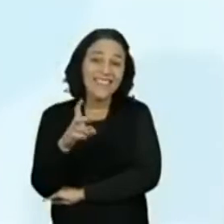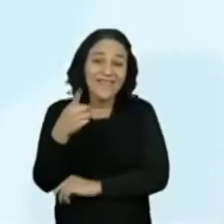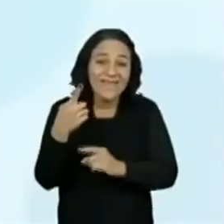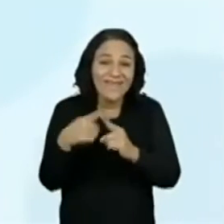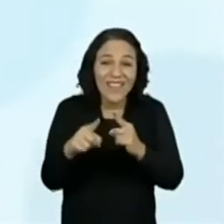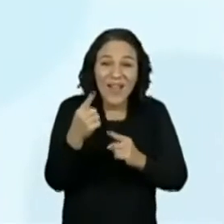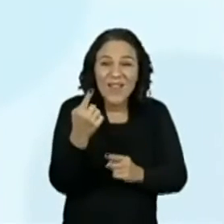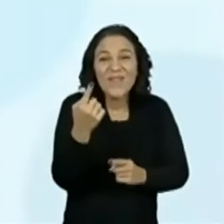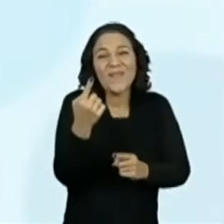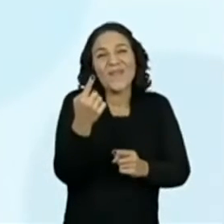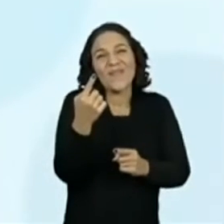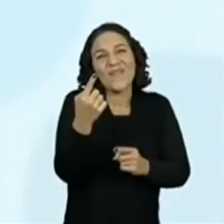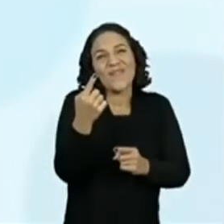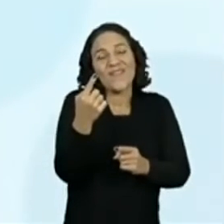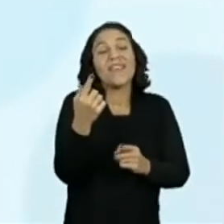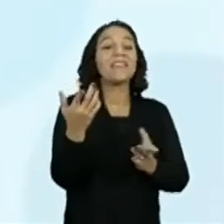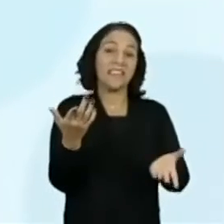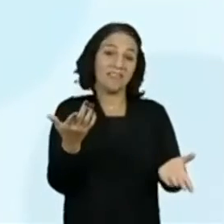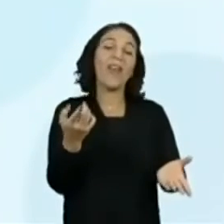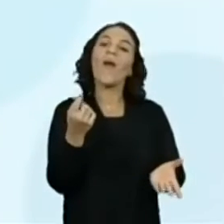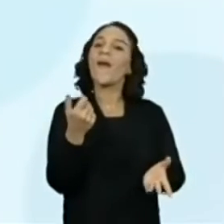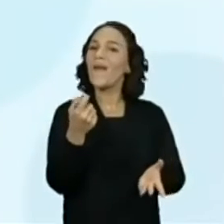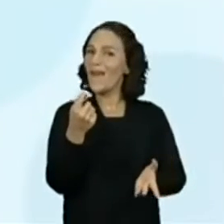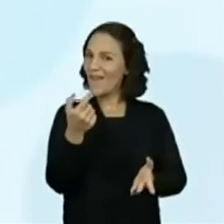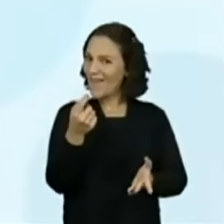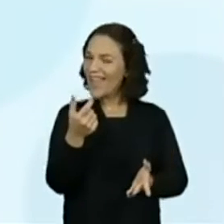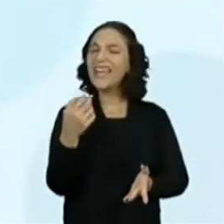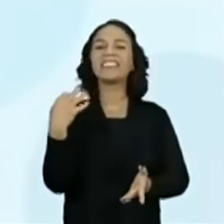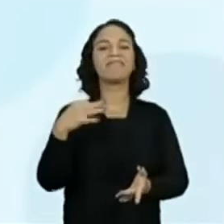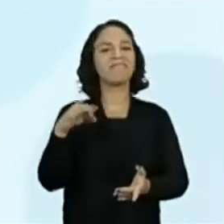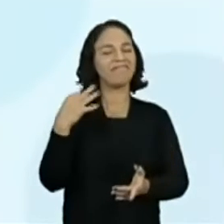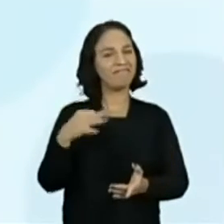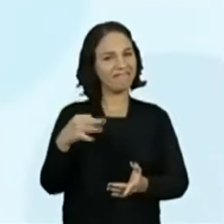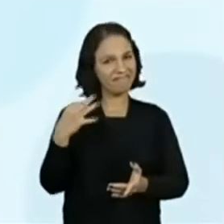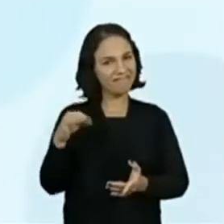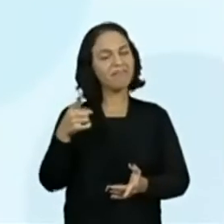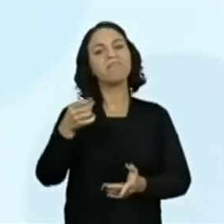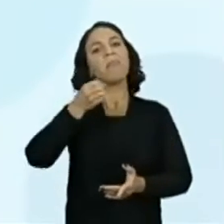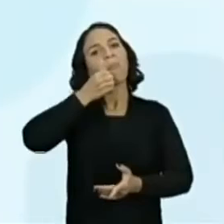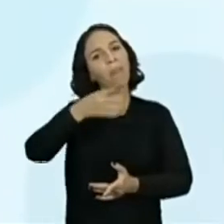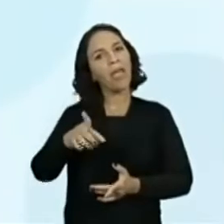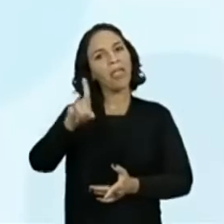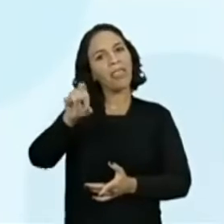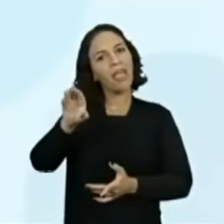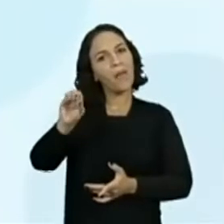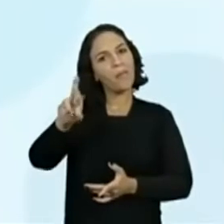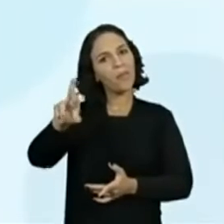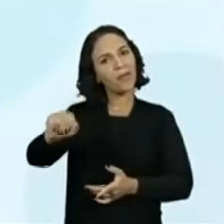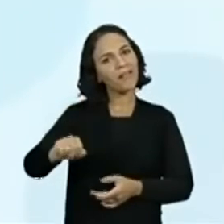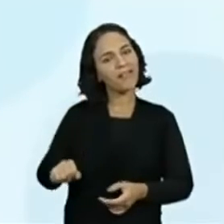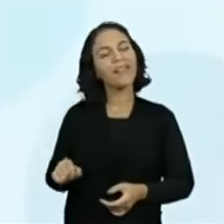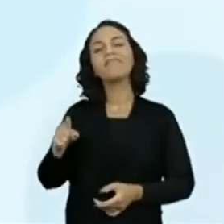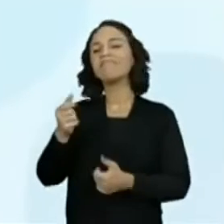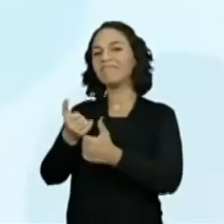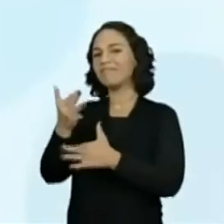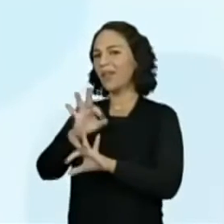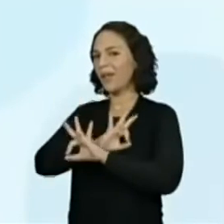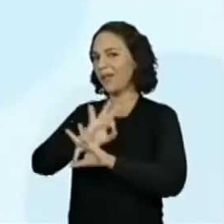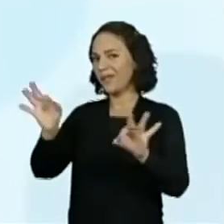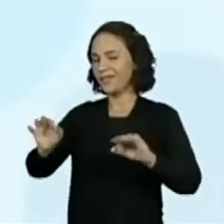no chão. Então foram 15, mas já contou com o que caiu, você foi bem, hein? E a professora lá do chat também.